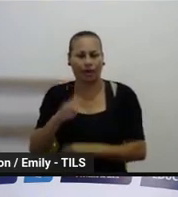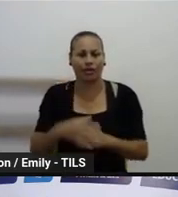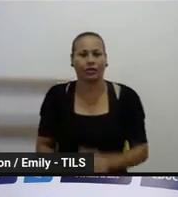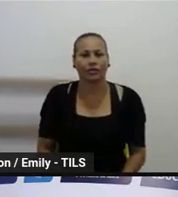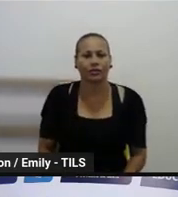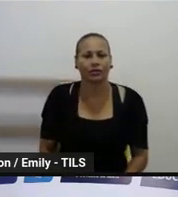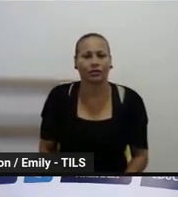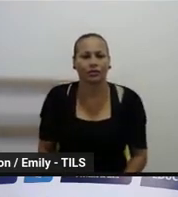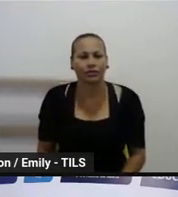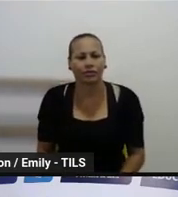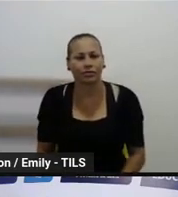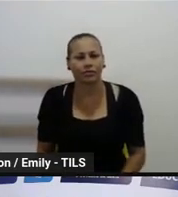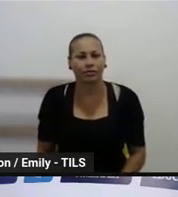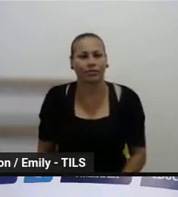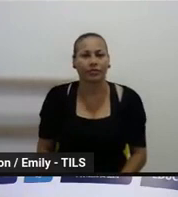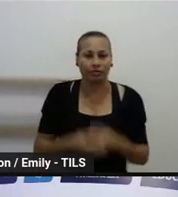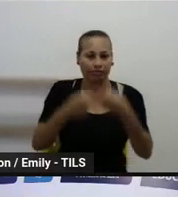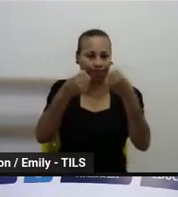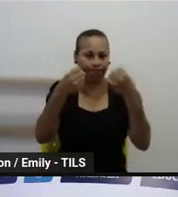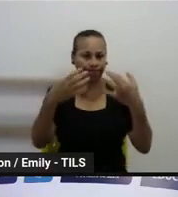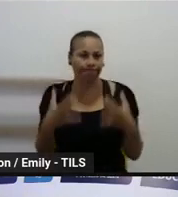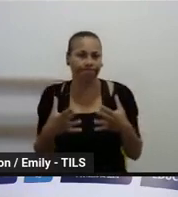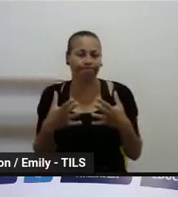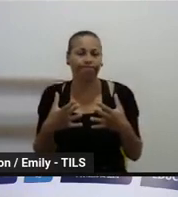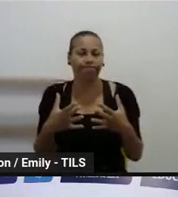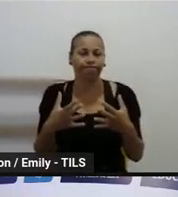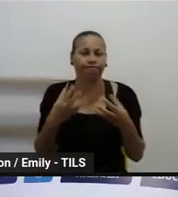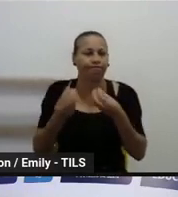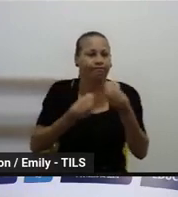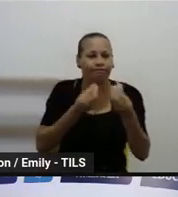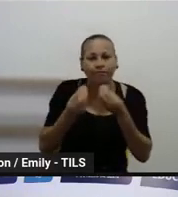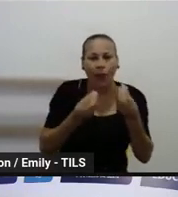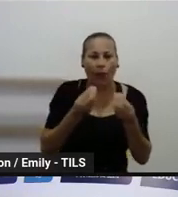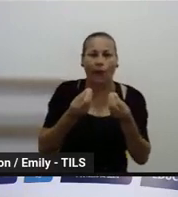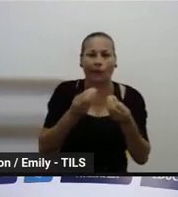mais informações nesse sentido.